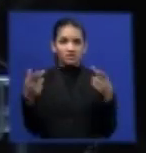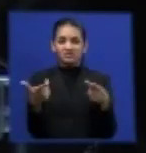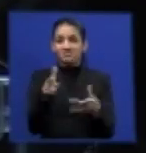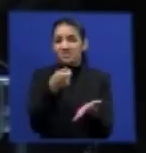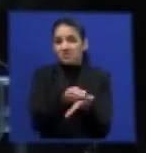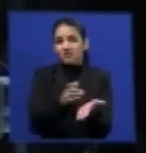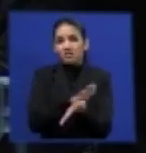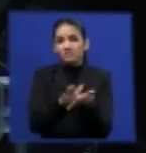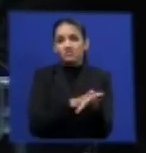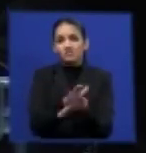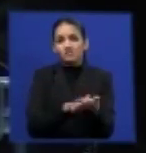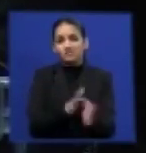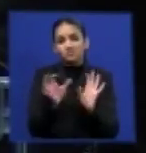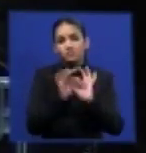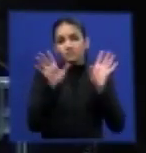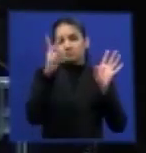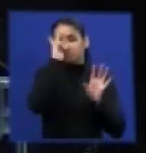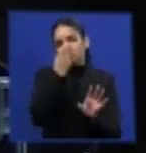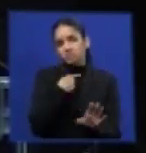por isso,